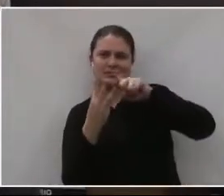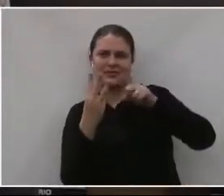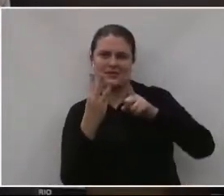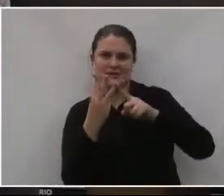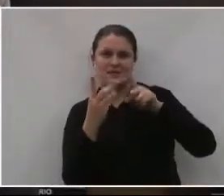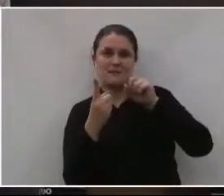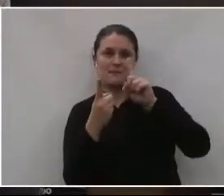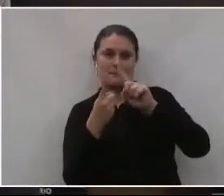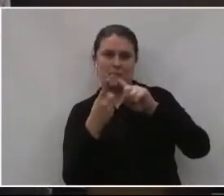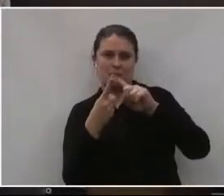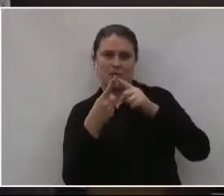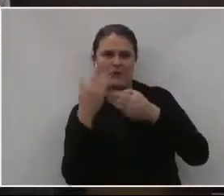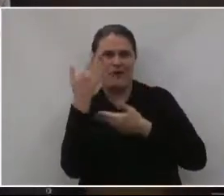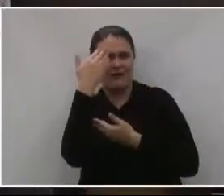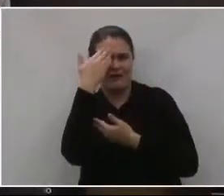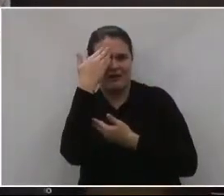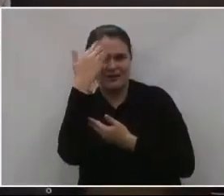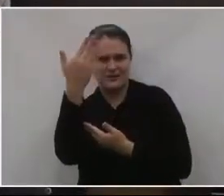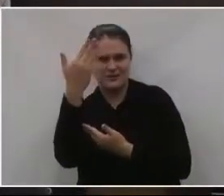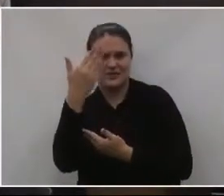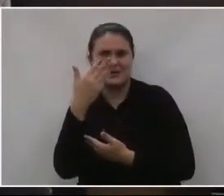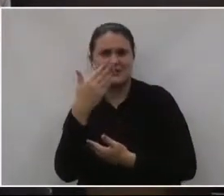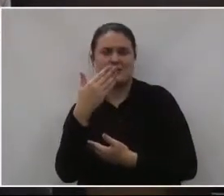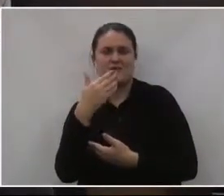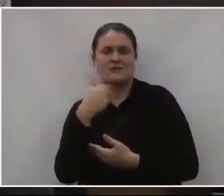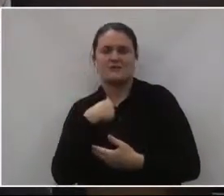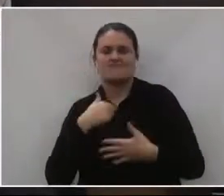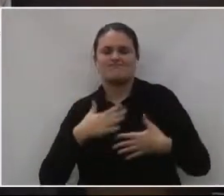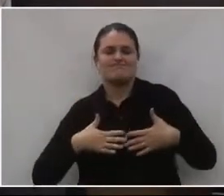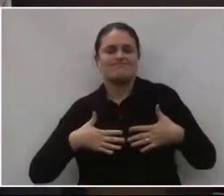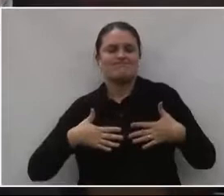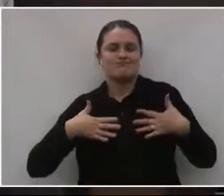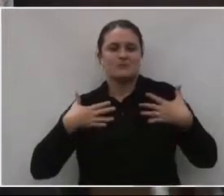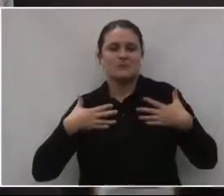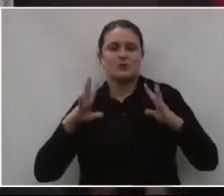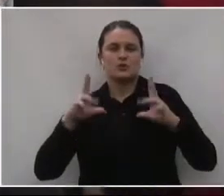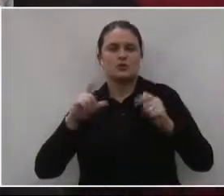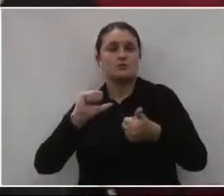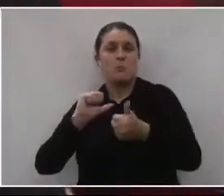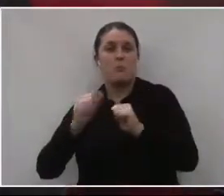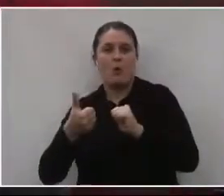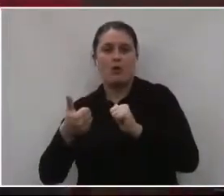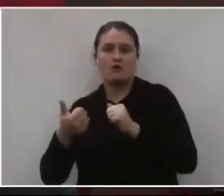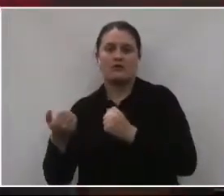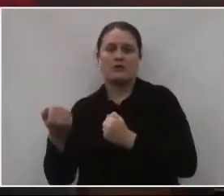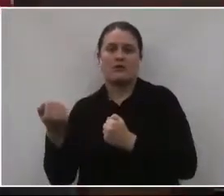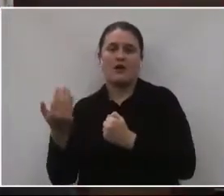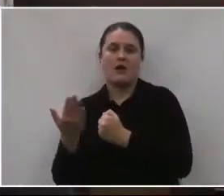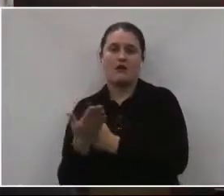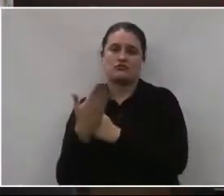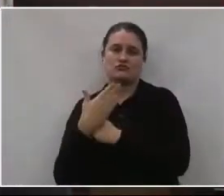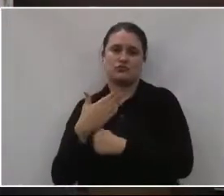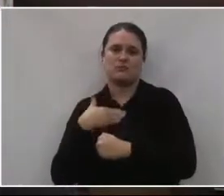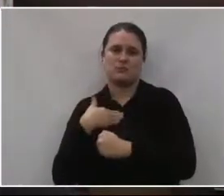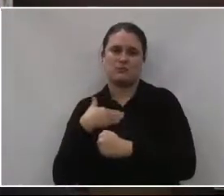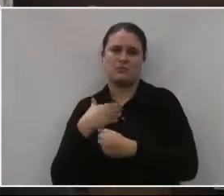Primeiro é um agradecimento da minha pessoa com tudo que o esporte me proporcionou,